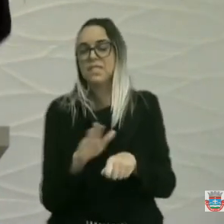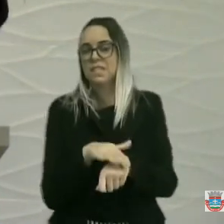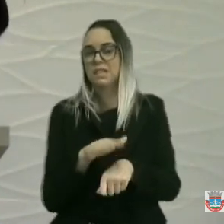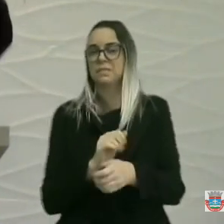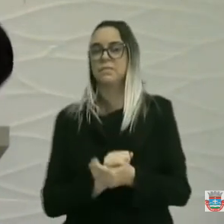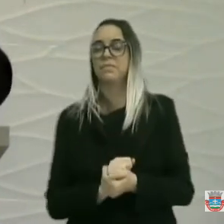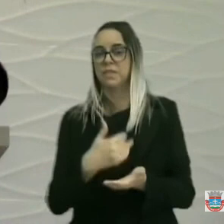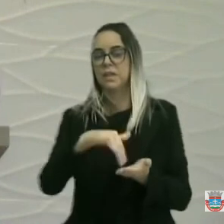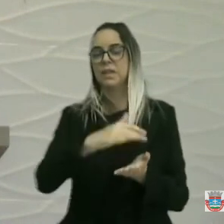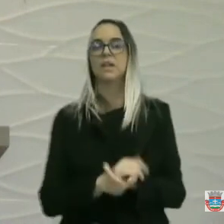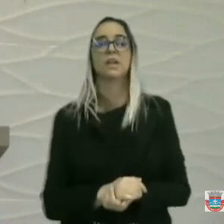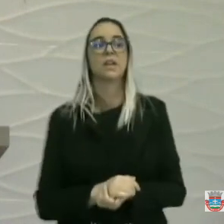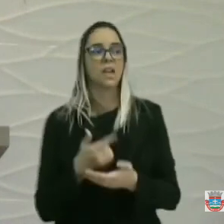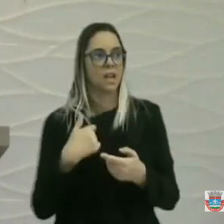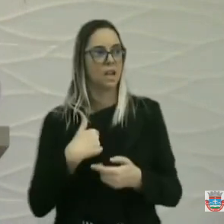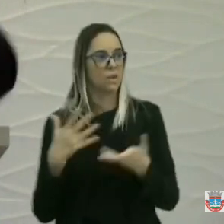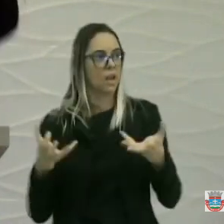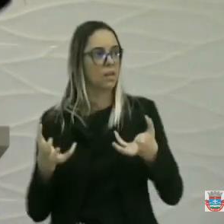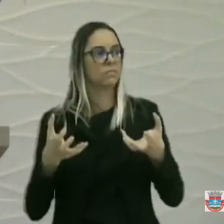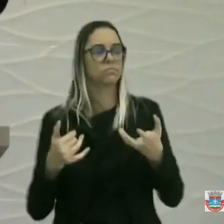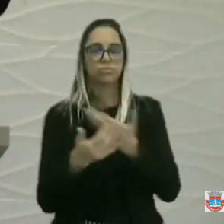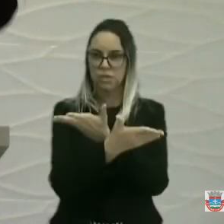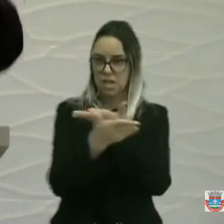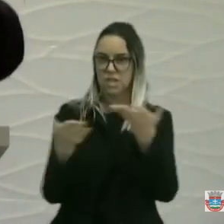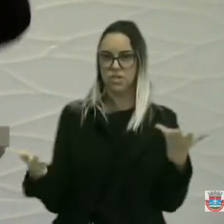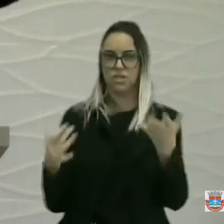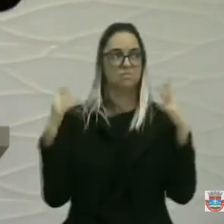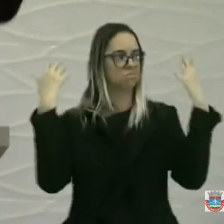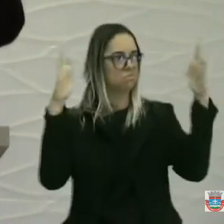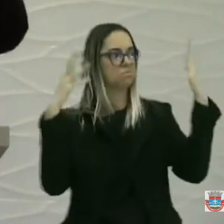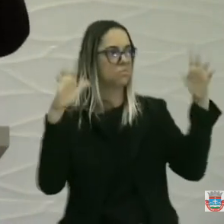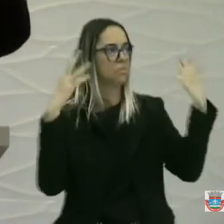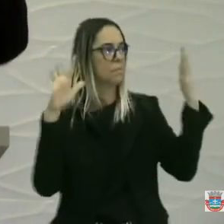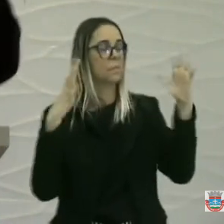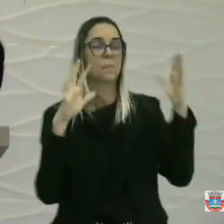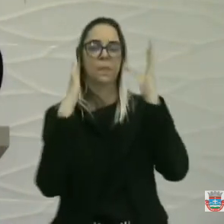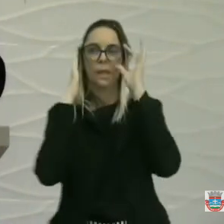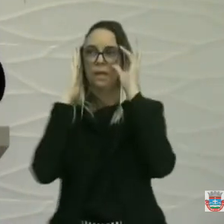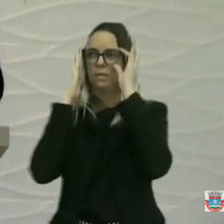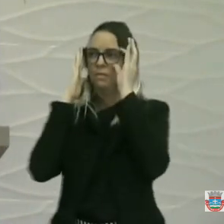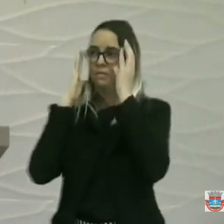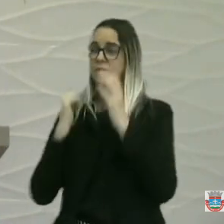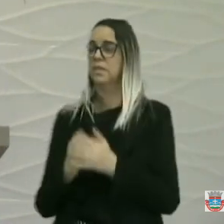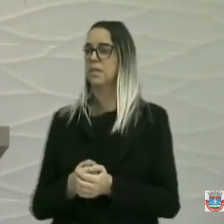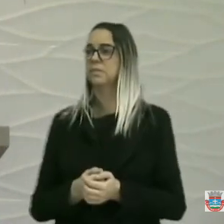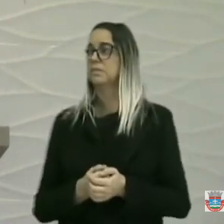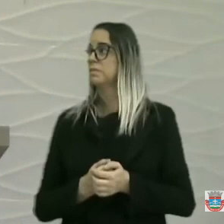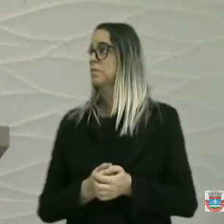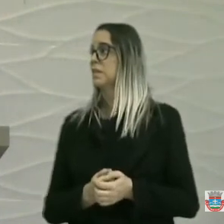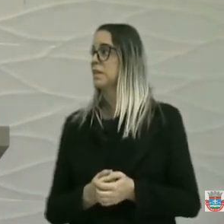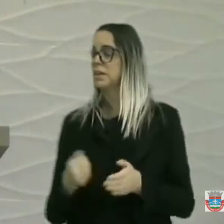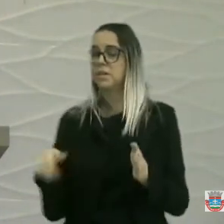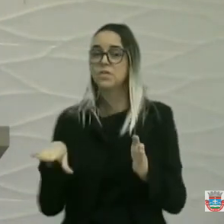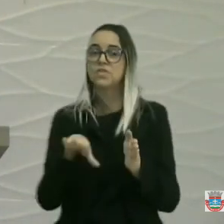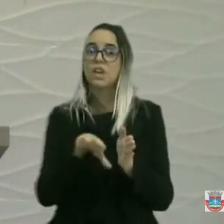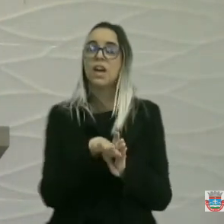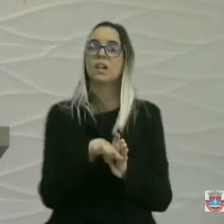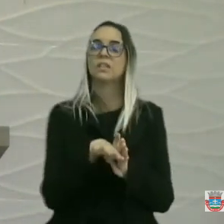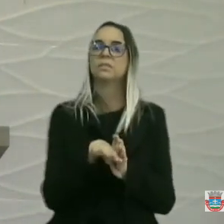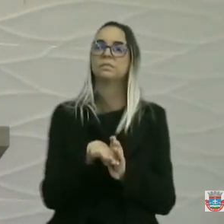Queria parabenizar vocês da saúde que lutaram. Senhor presidente, horário, senhor presidente. Quando chega, quando chega.